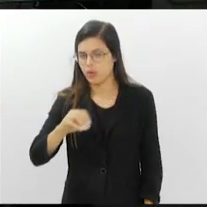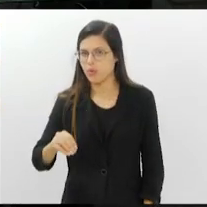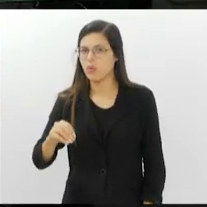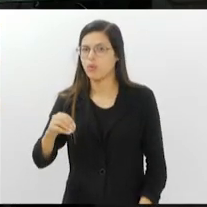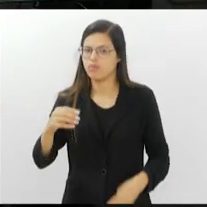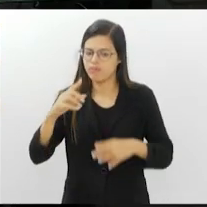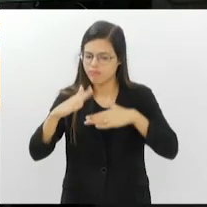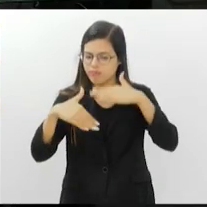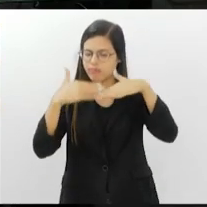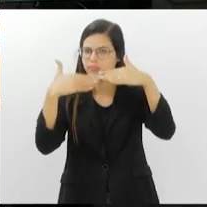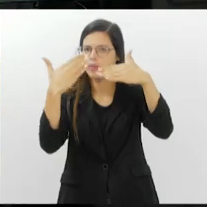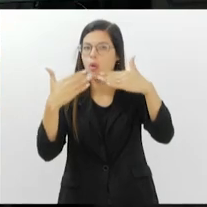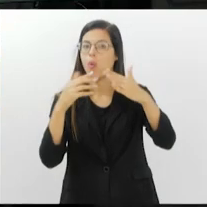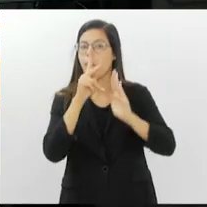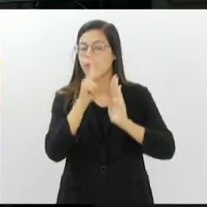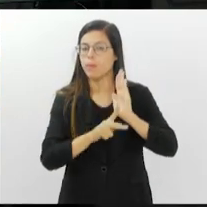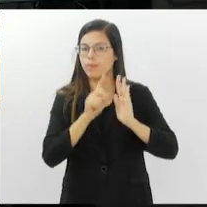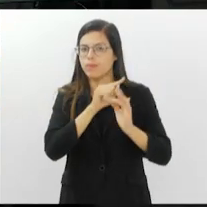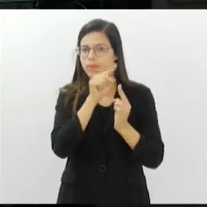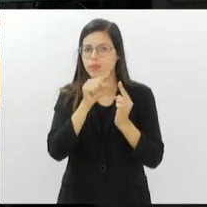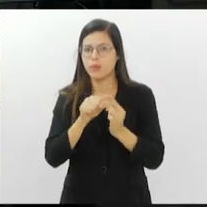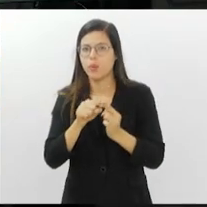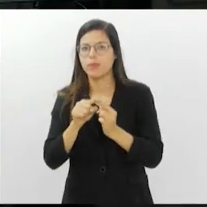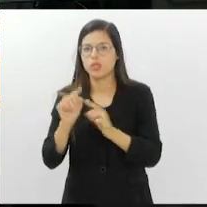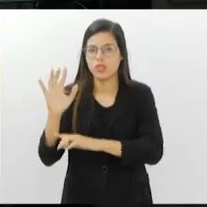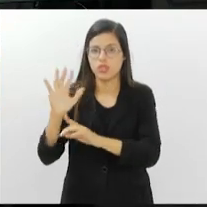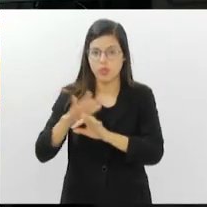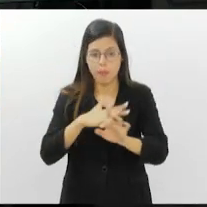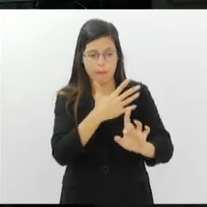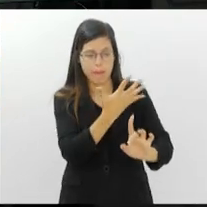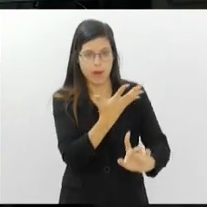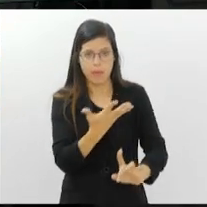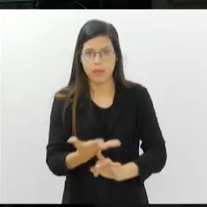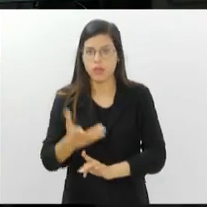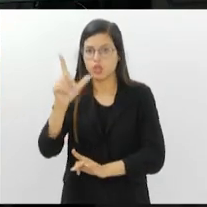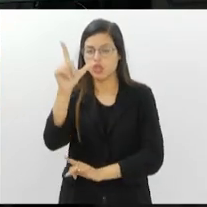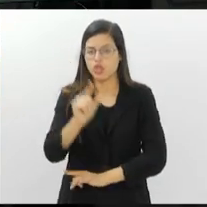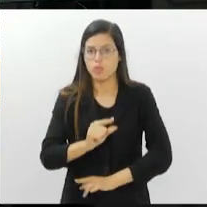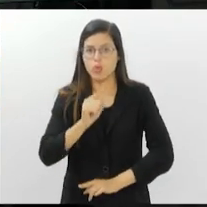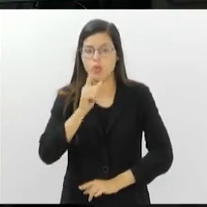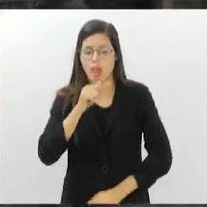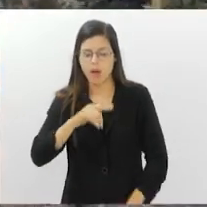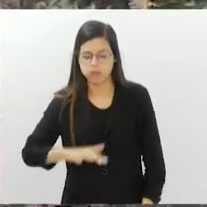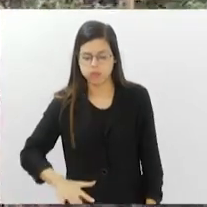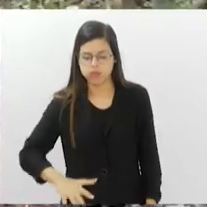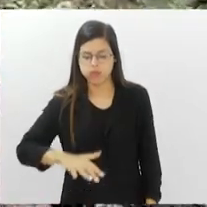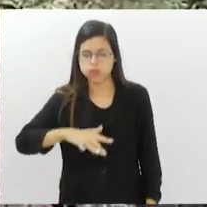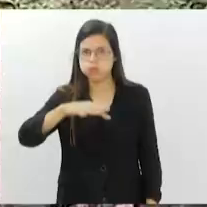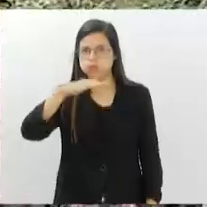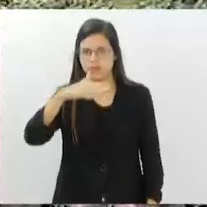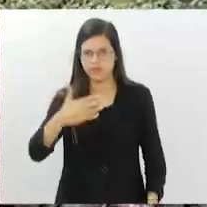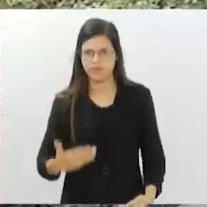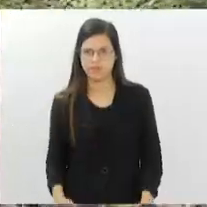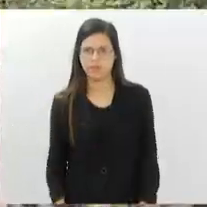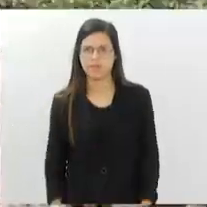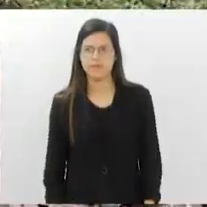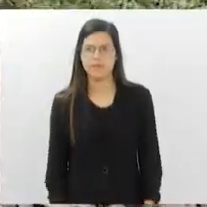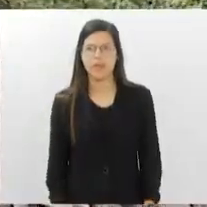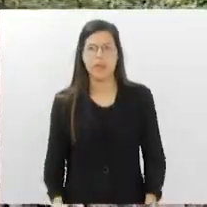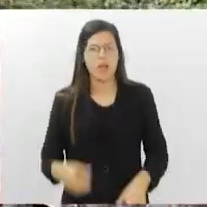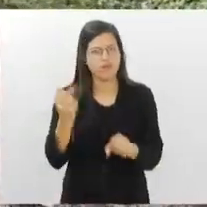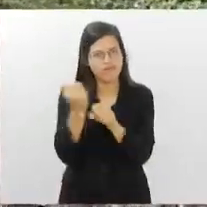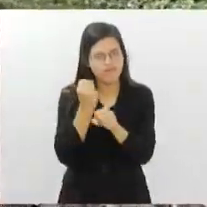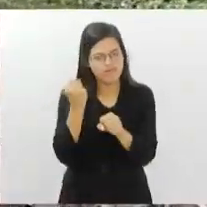O projeto tem o objetivo de recuperar o meio ambiente e reduzir os alagamentos na região. As máquinas não param.